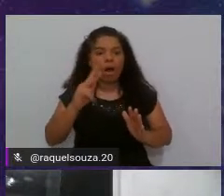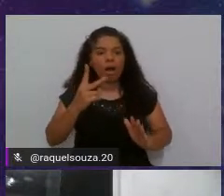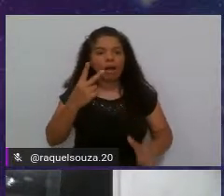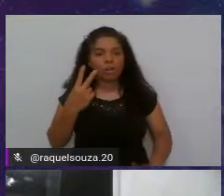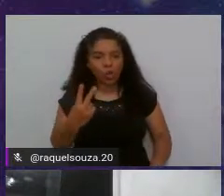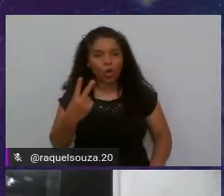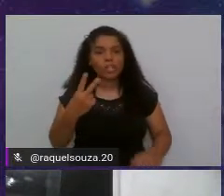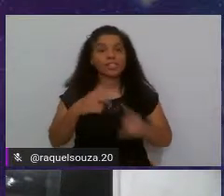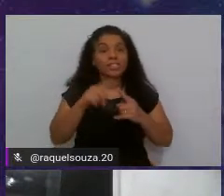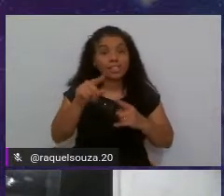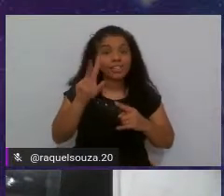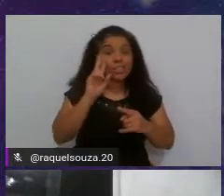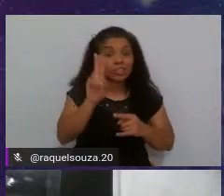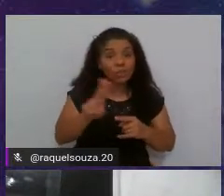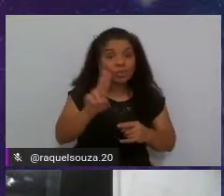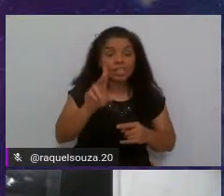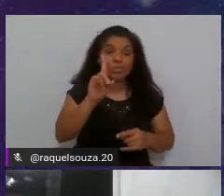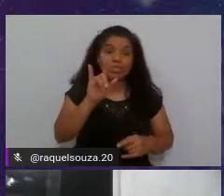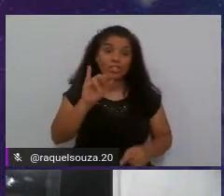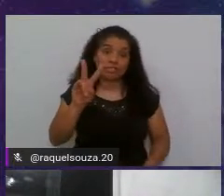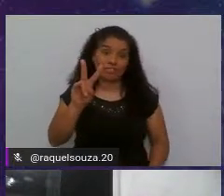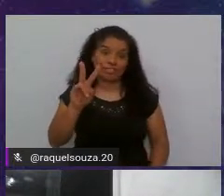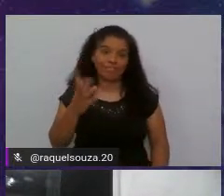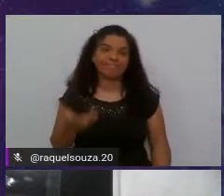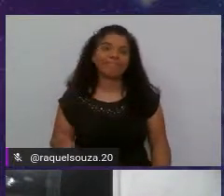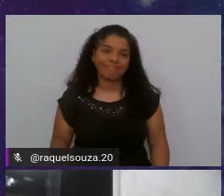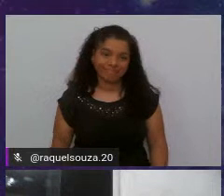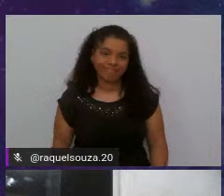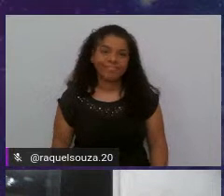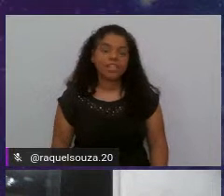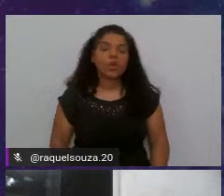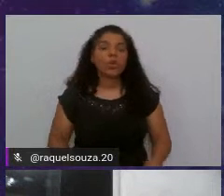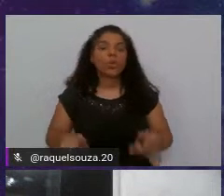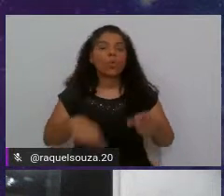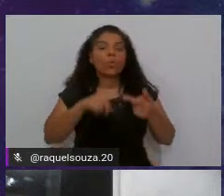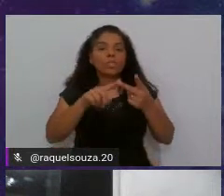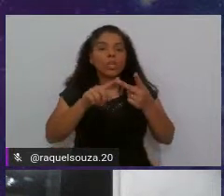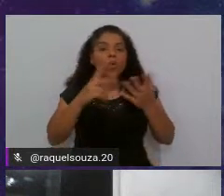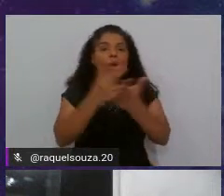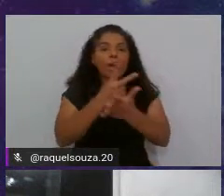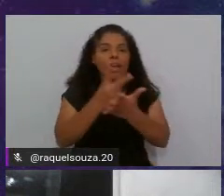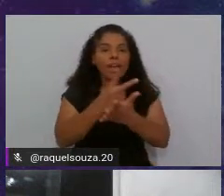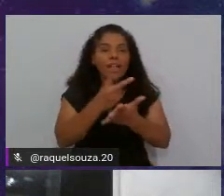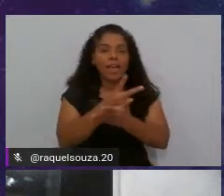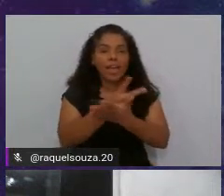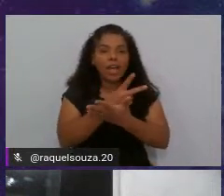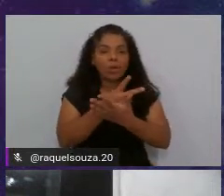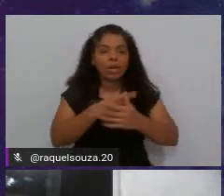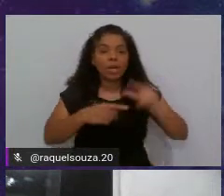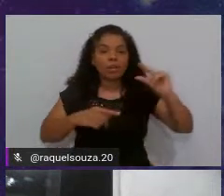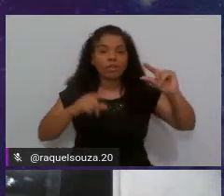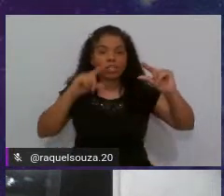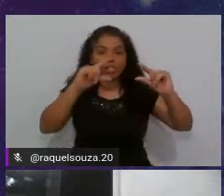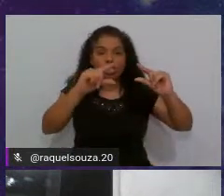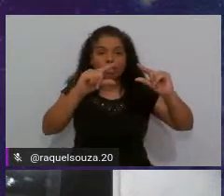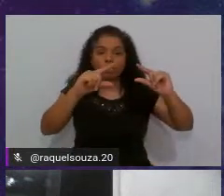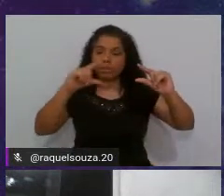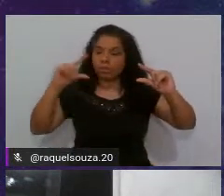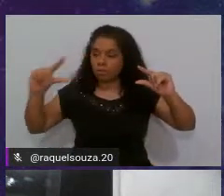e aqui nós estamos usando o div. O segundo erro aqui é que eu fechei esse div duas vezes.